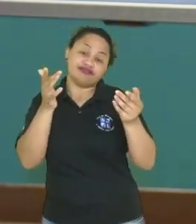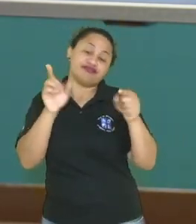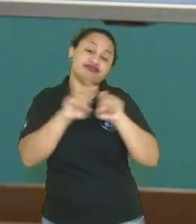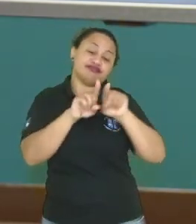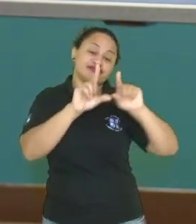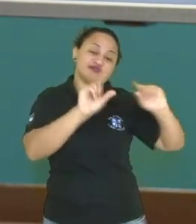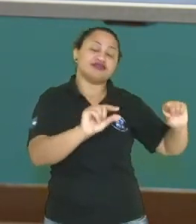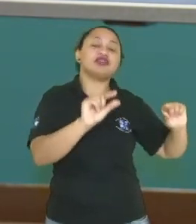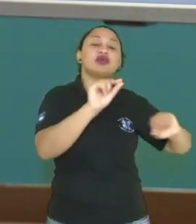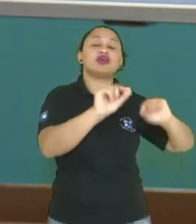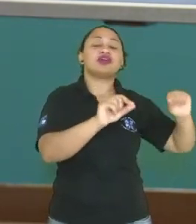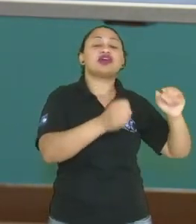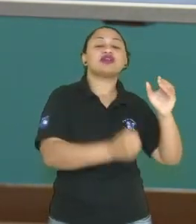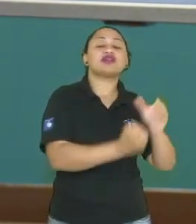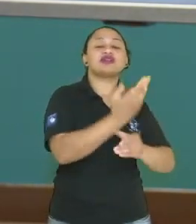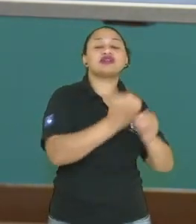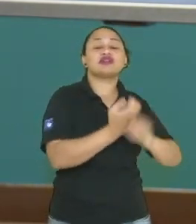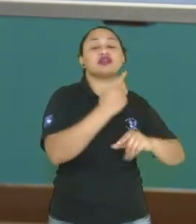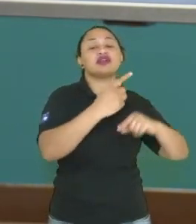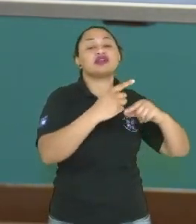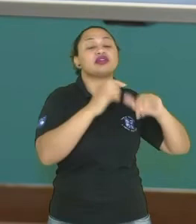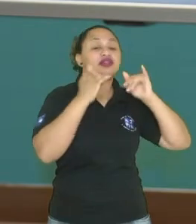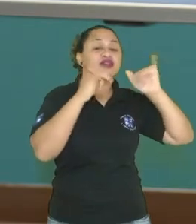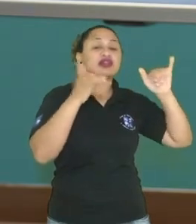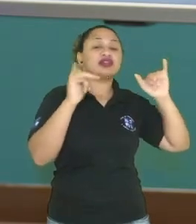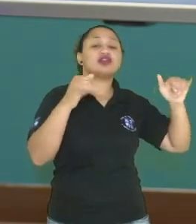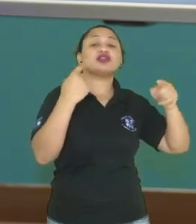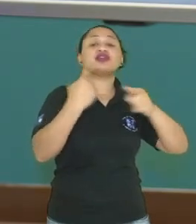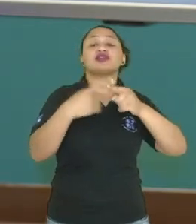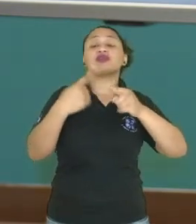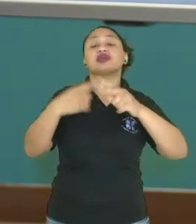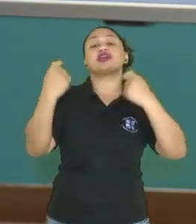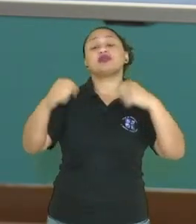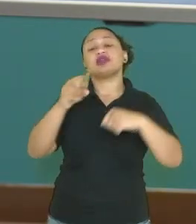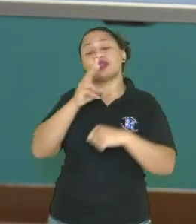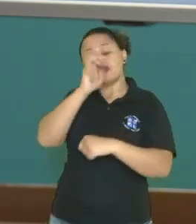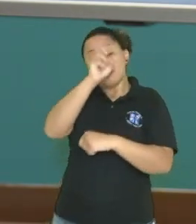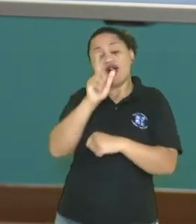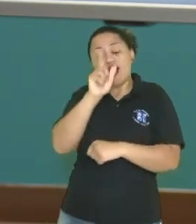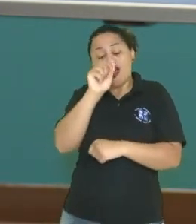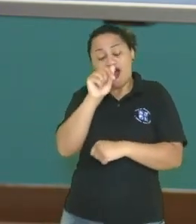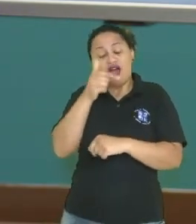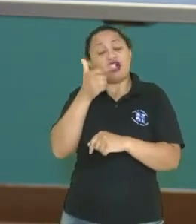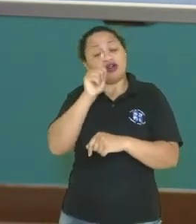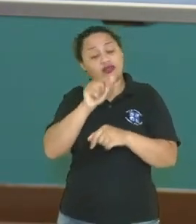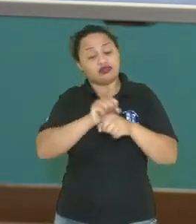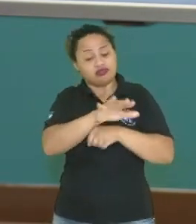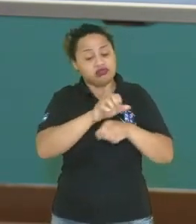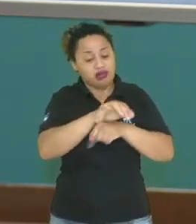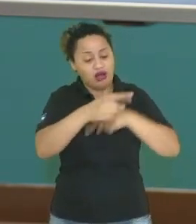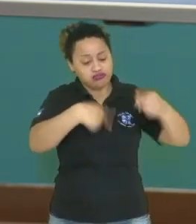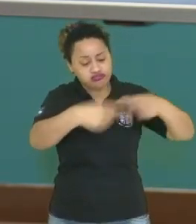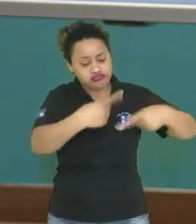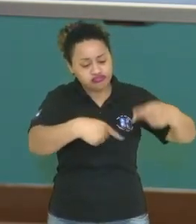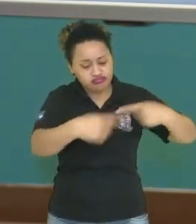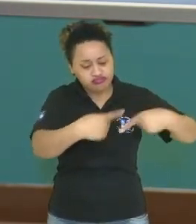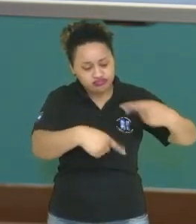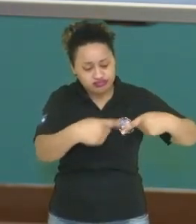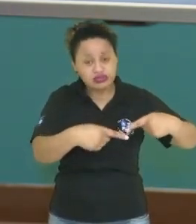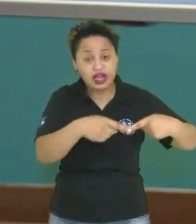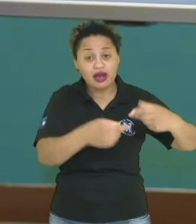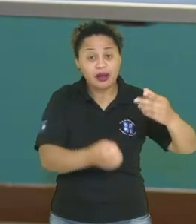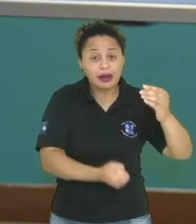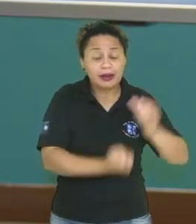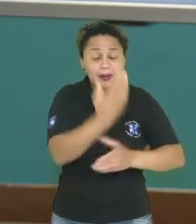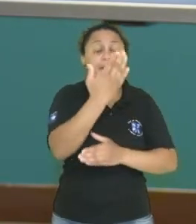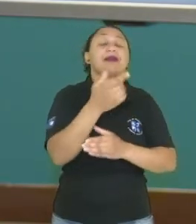reduzir também um pouco da produção de energia. Por quê? Porque é necessária a força da água para movimentar as turbinas, que vão instigar ali